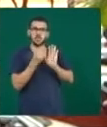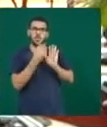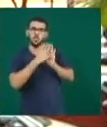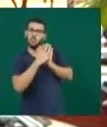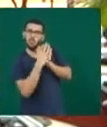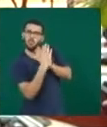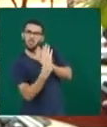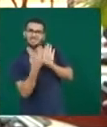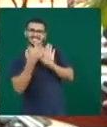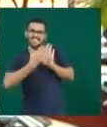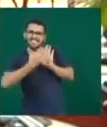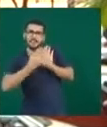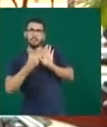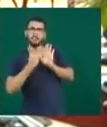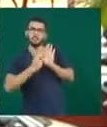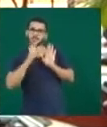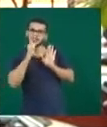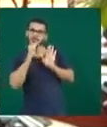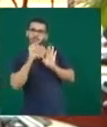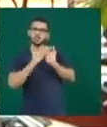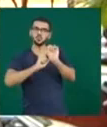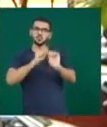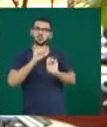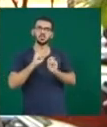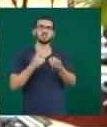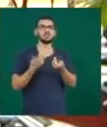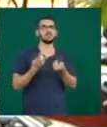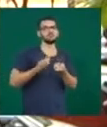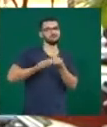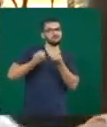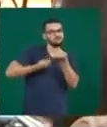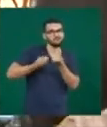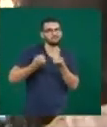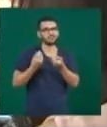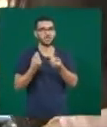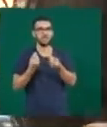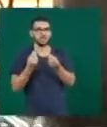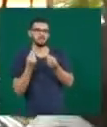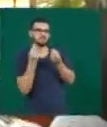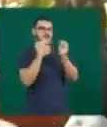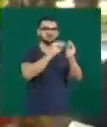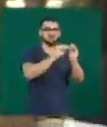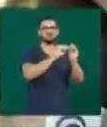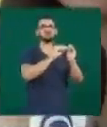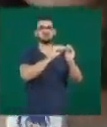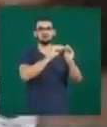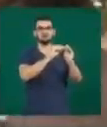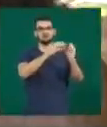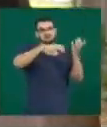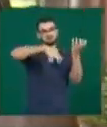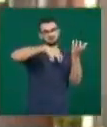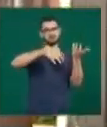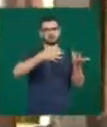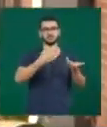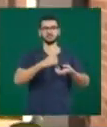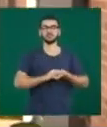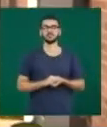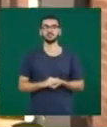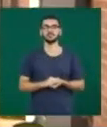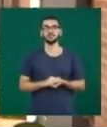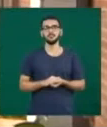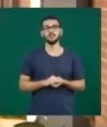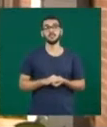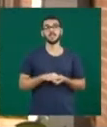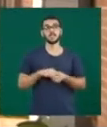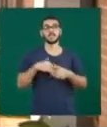desenvolvimento da vida no nosso planeta, através da preservação da água. Muito obrigada pelas informações, professor. Olha, Flávio, para quem ainda